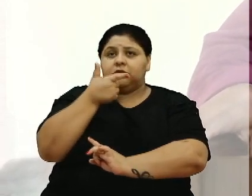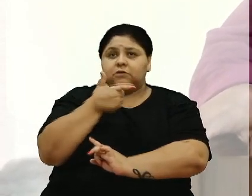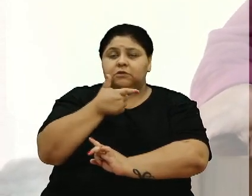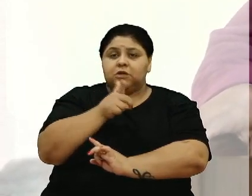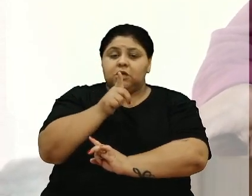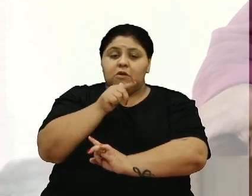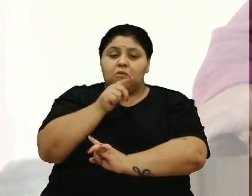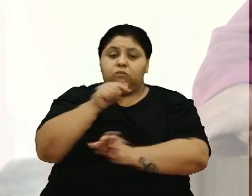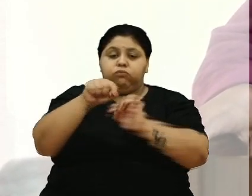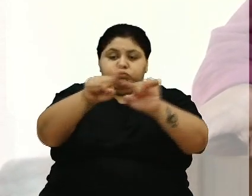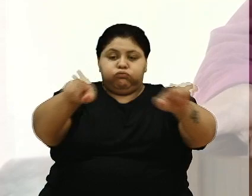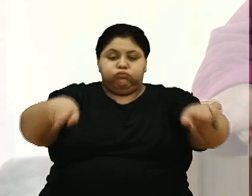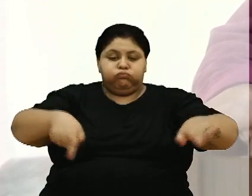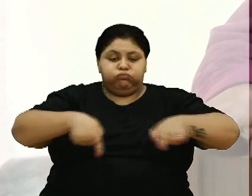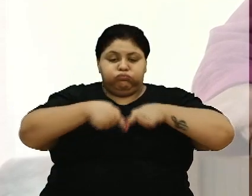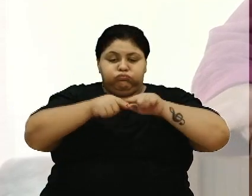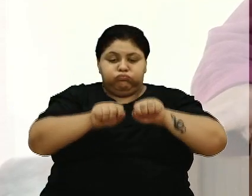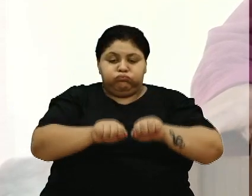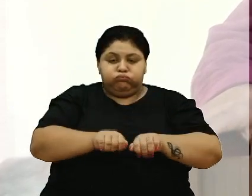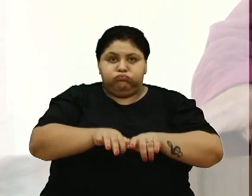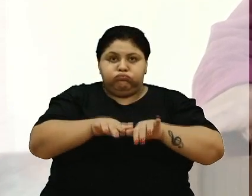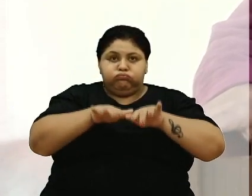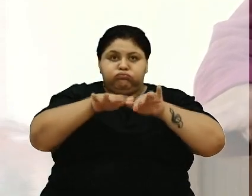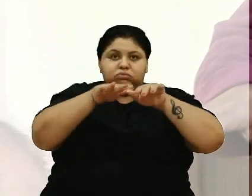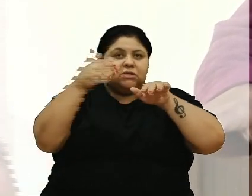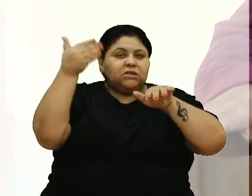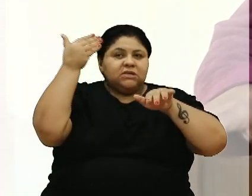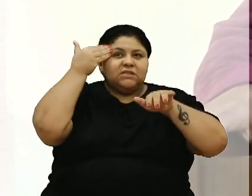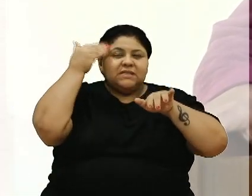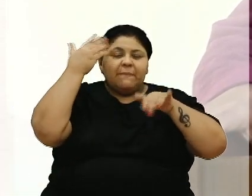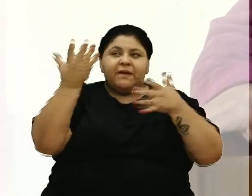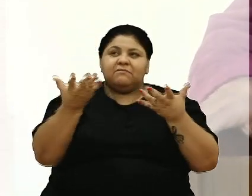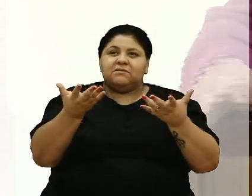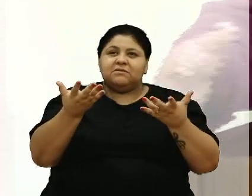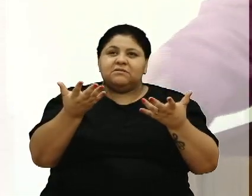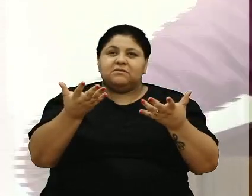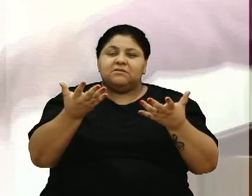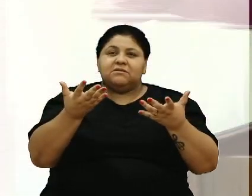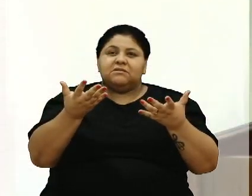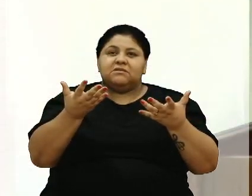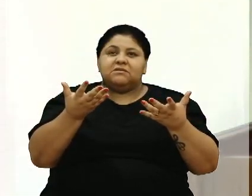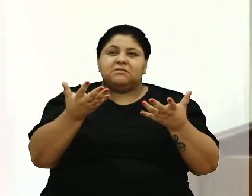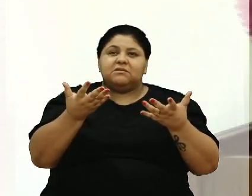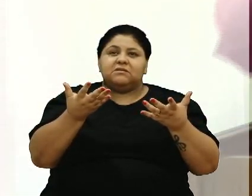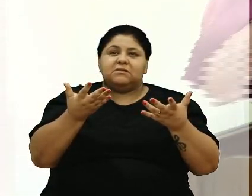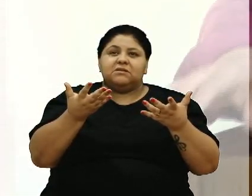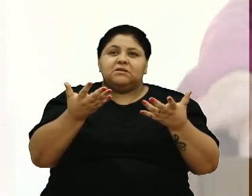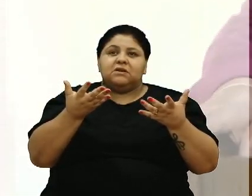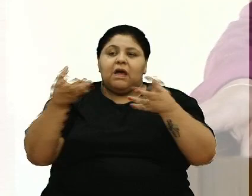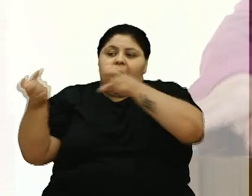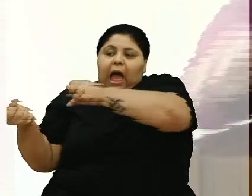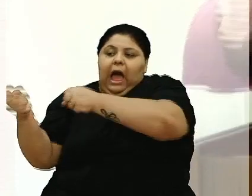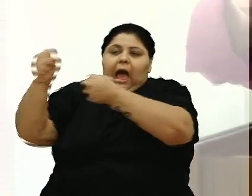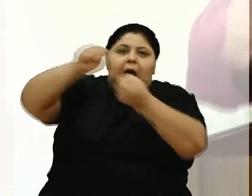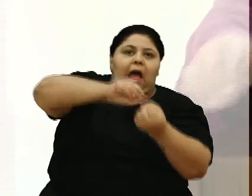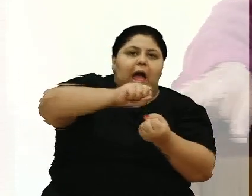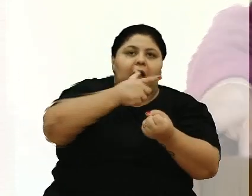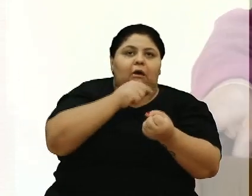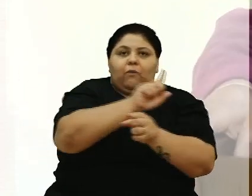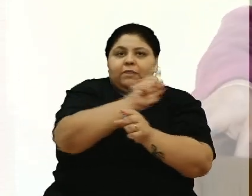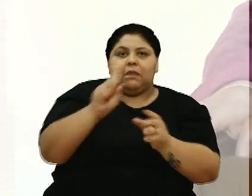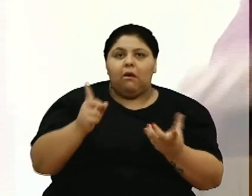encheu, e sabendo que a represa não caiu, não botaram água assim, água, se tivesse,